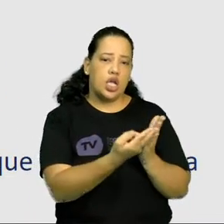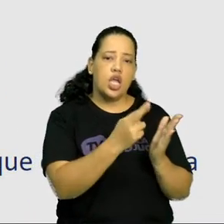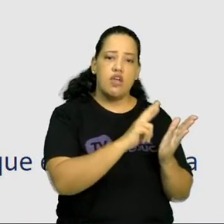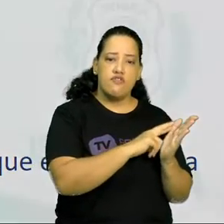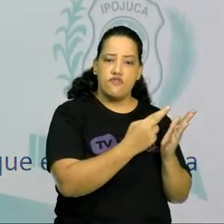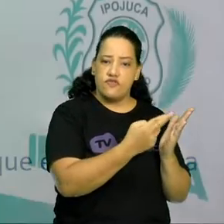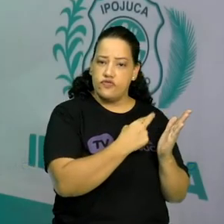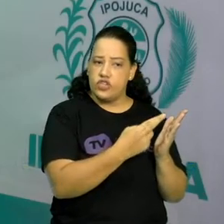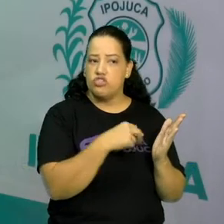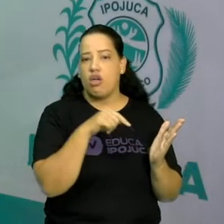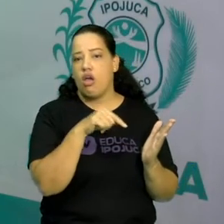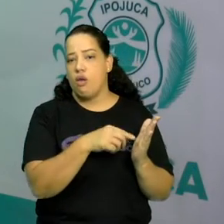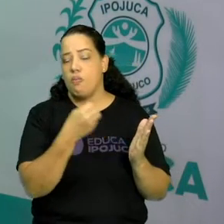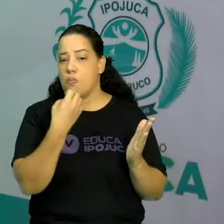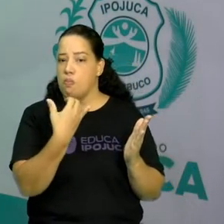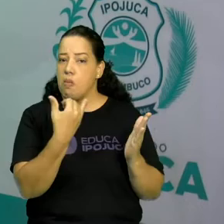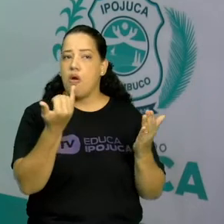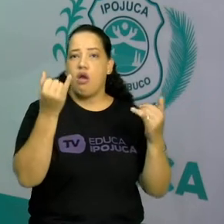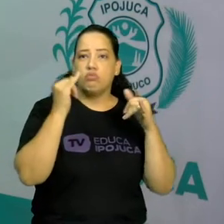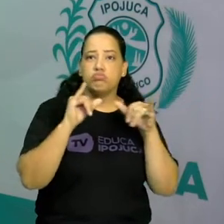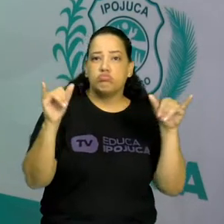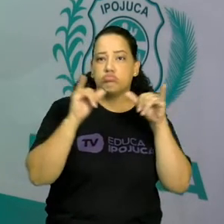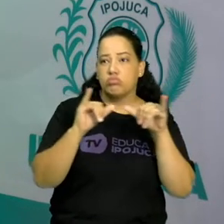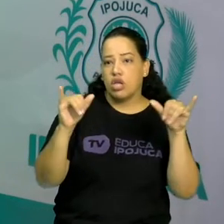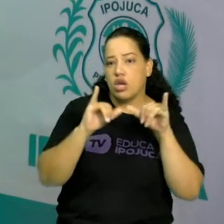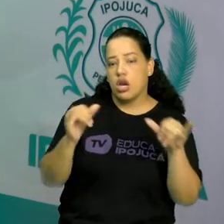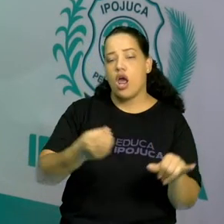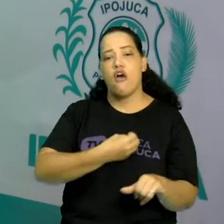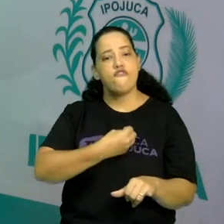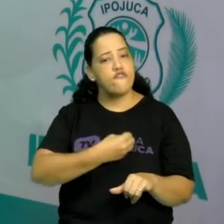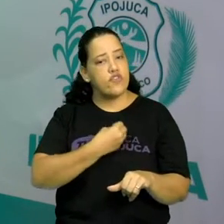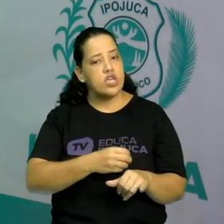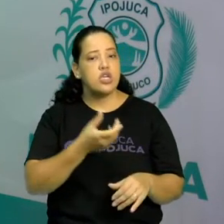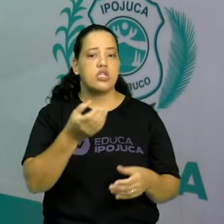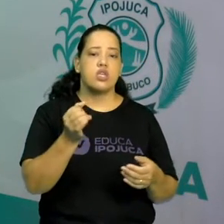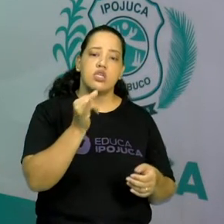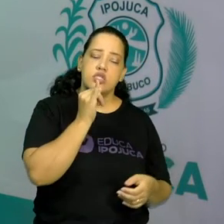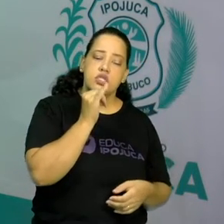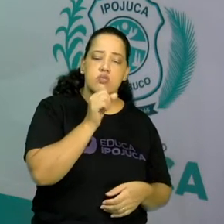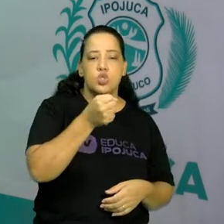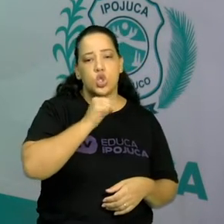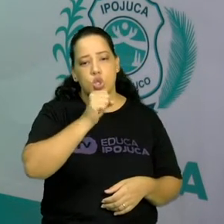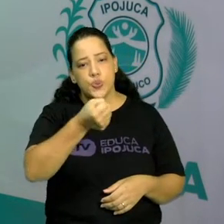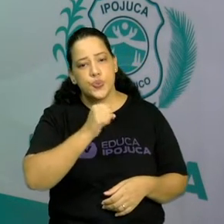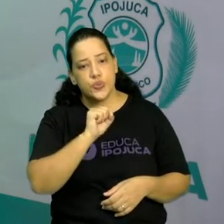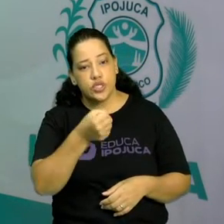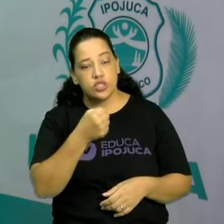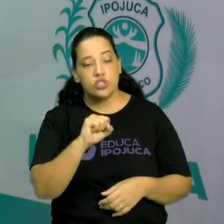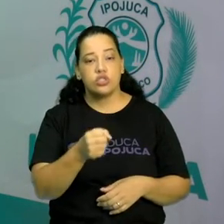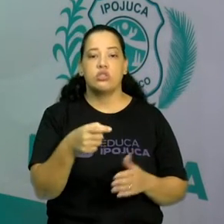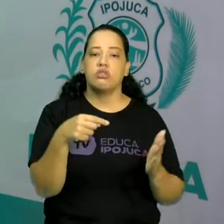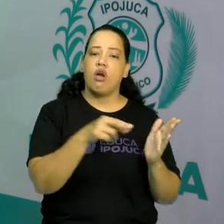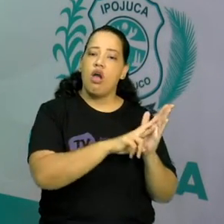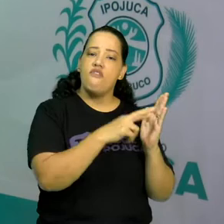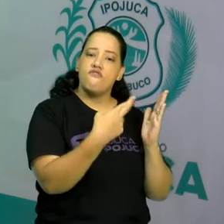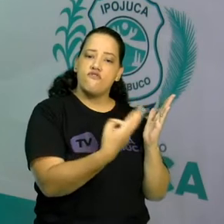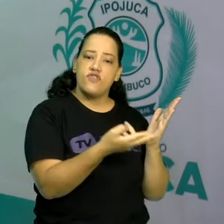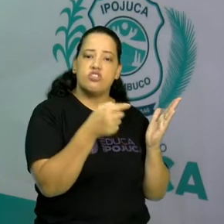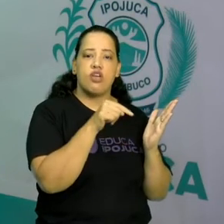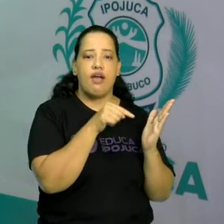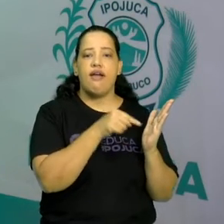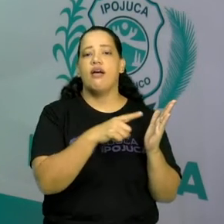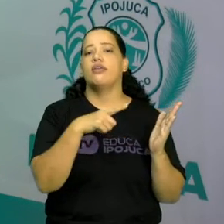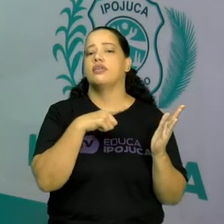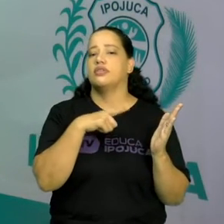para informação, né? Do dia a dia, a questão do texto jornalístico também. Então, a revista em si, ela